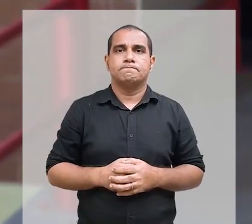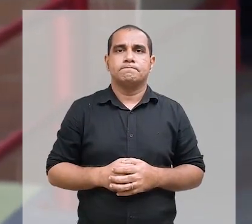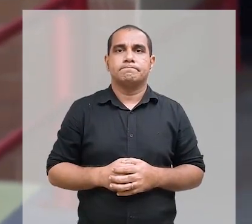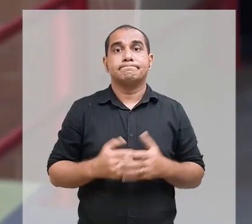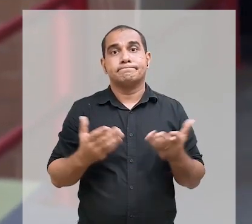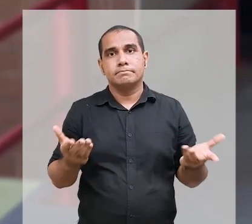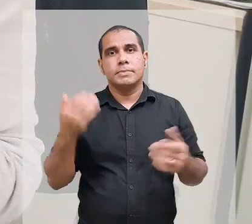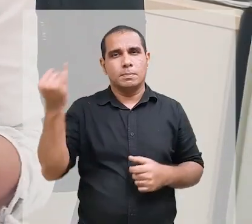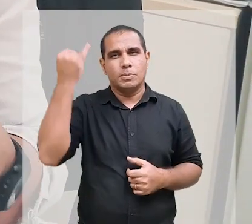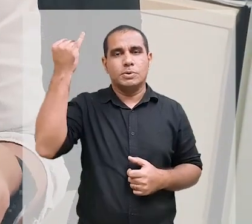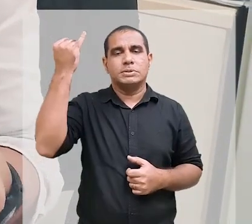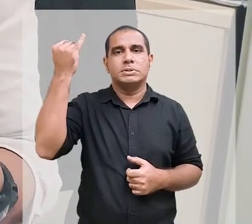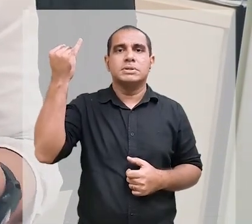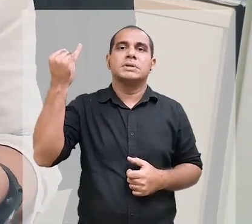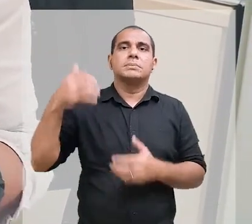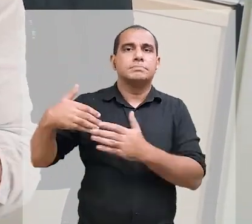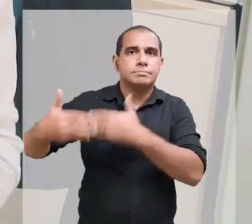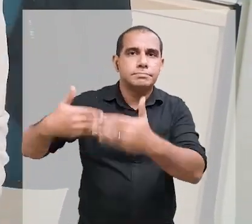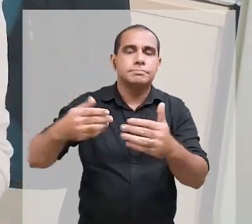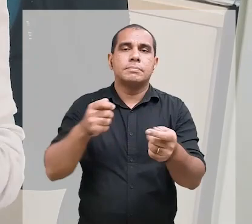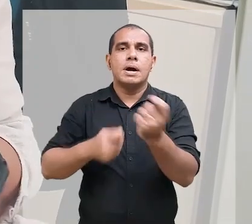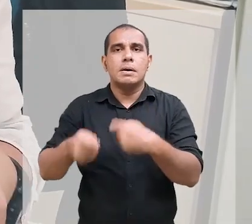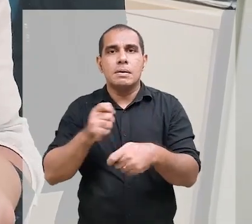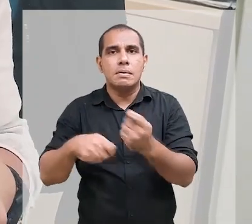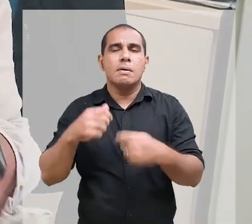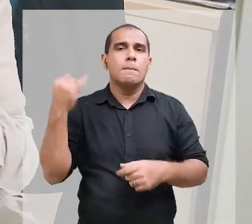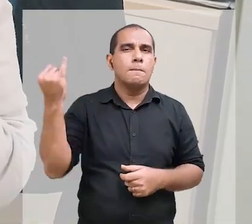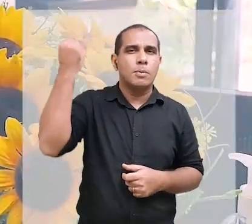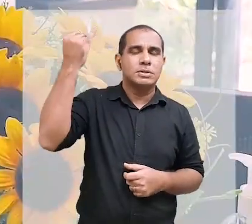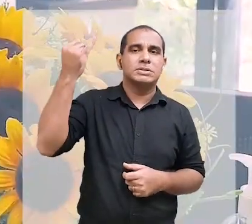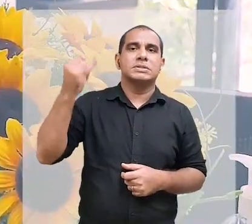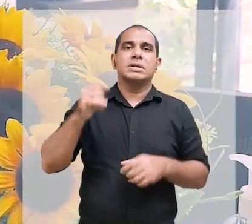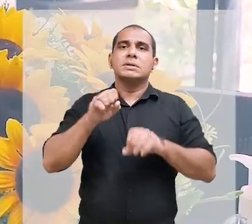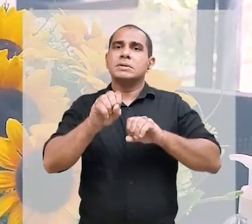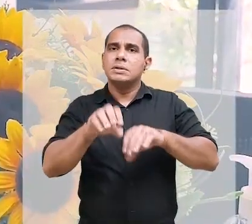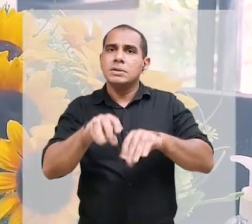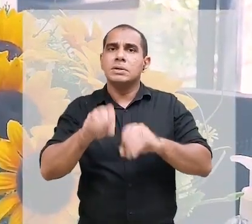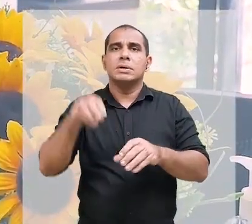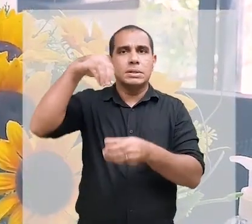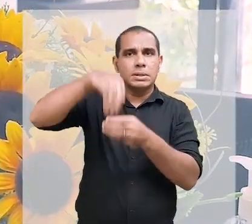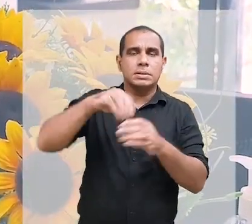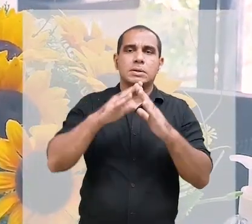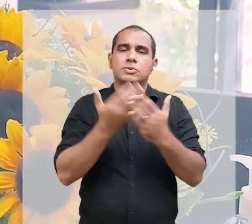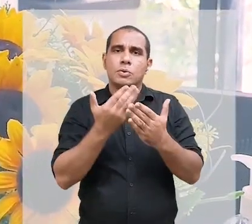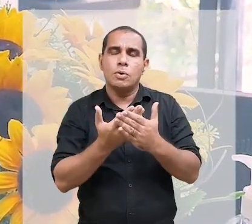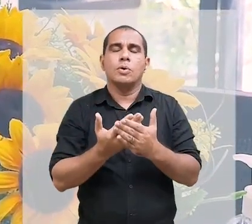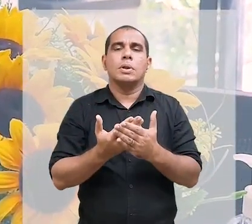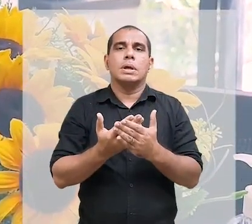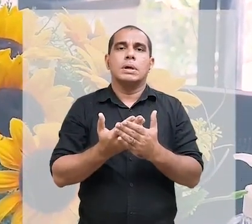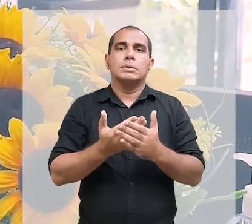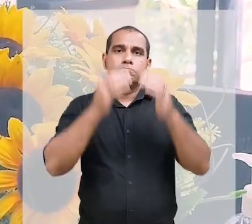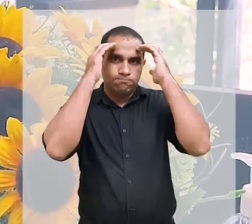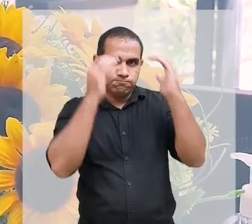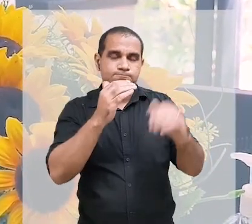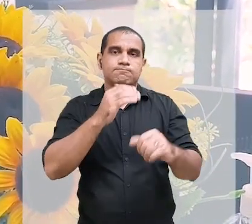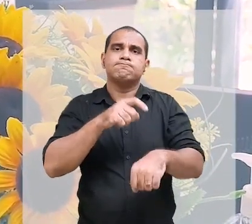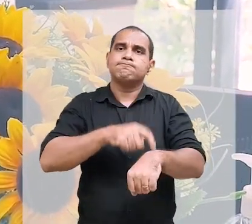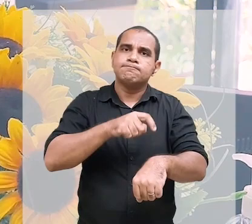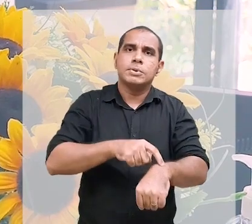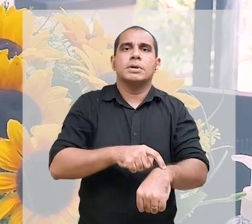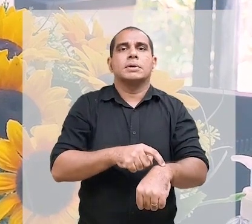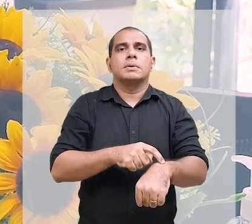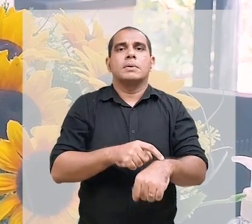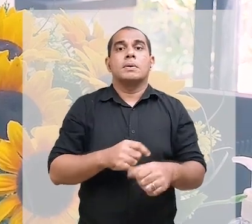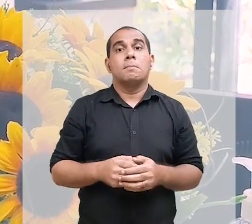portfólio do equipamento. É importante para os processos administrativos, é importante para os processos educacionais da escola, a gente